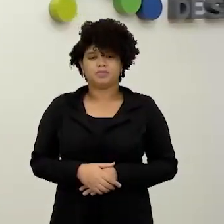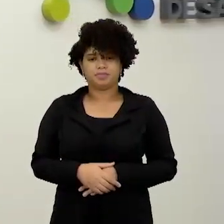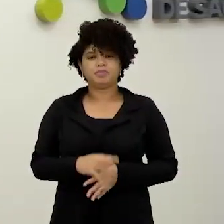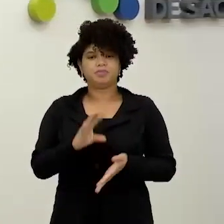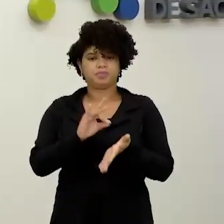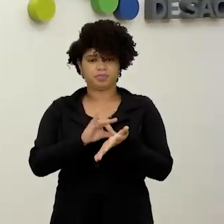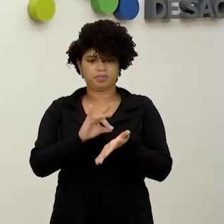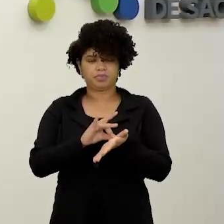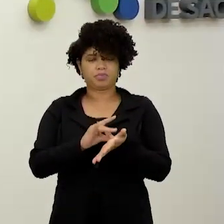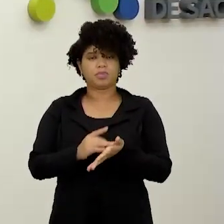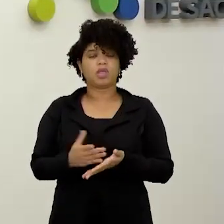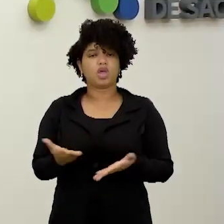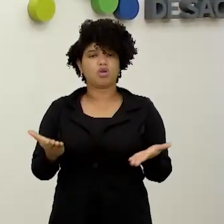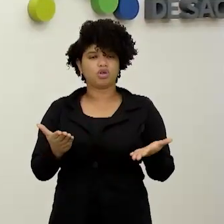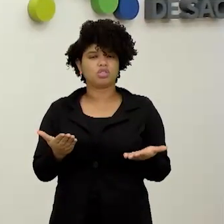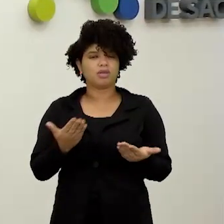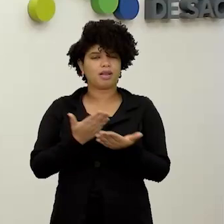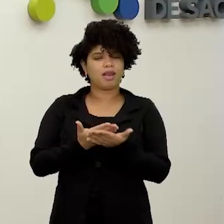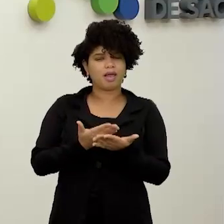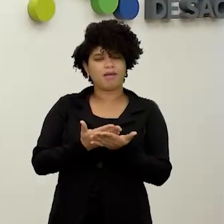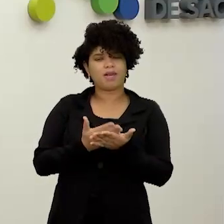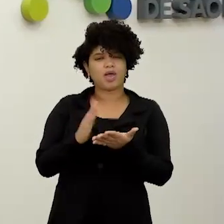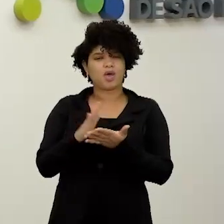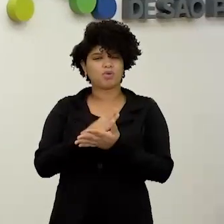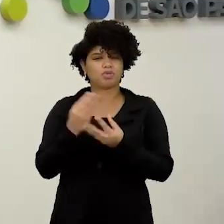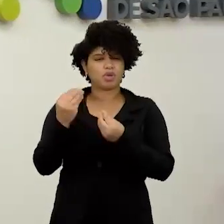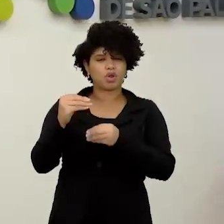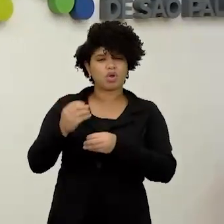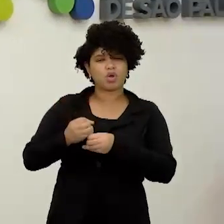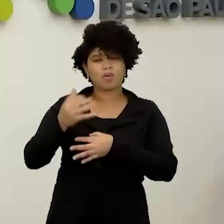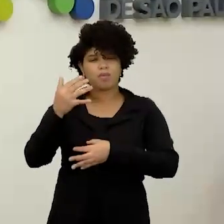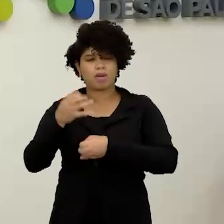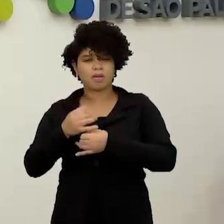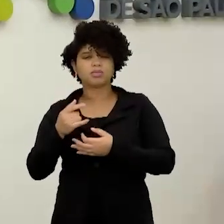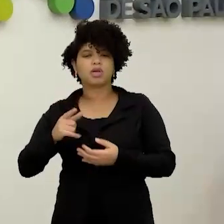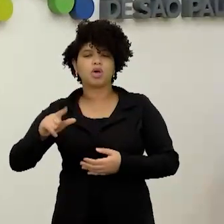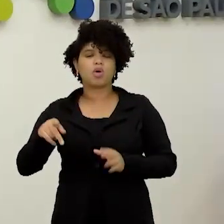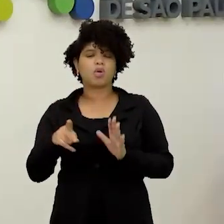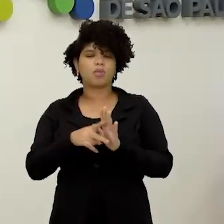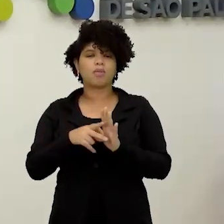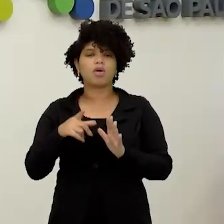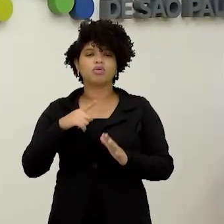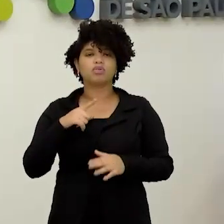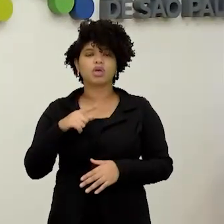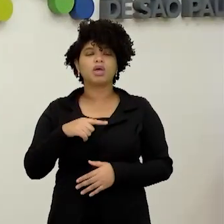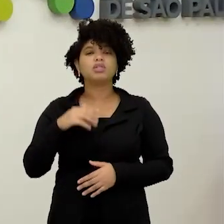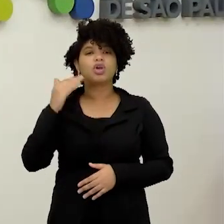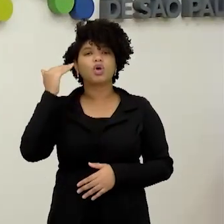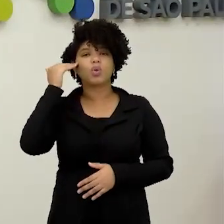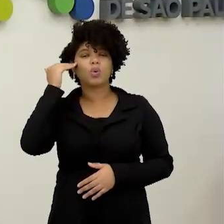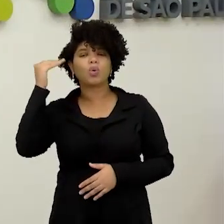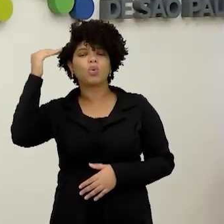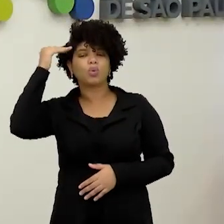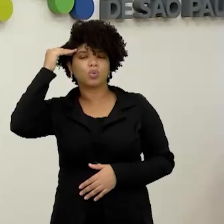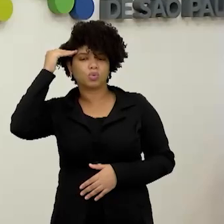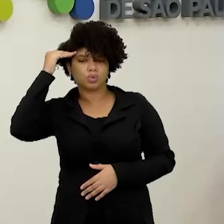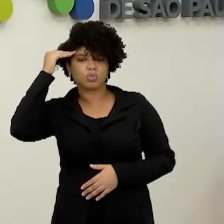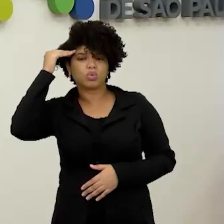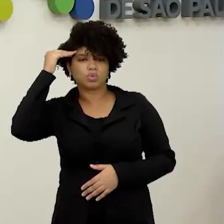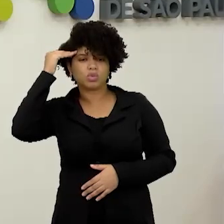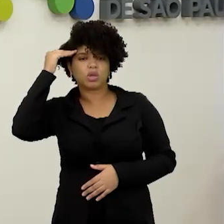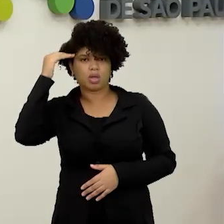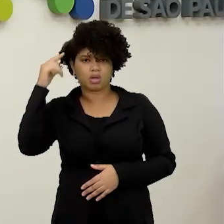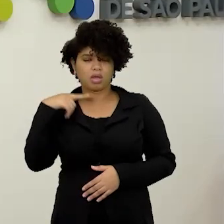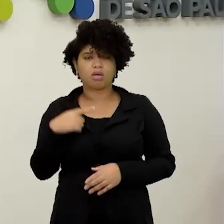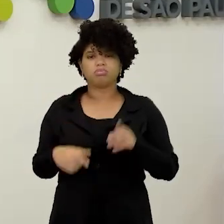no decorrer da aula, teve gente assim que mandou super bem, falou da questão envolvendo a Coreia do Norte e o Ocidente,